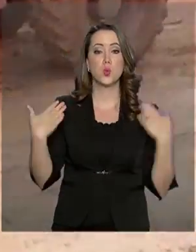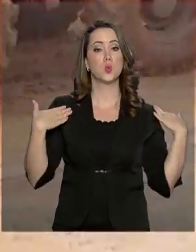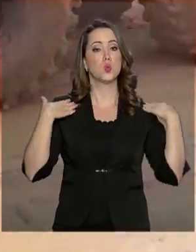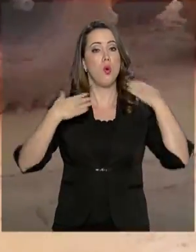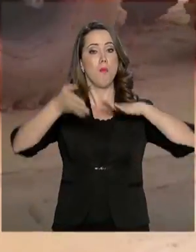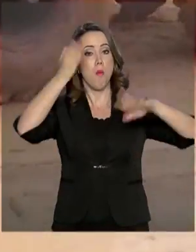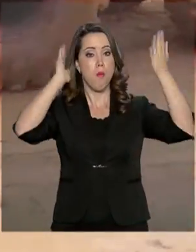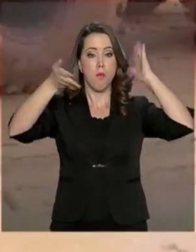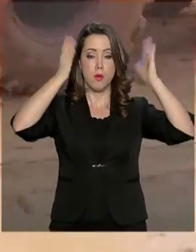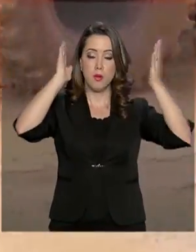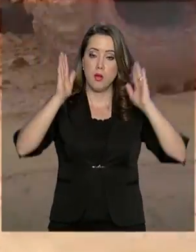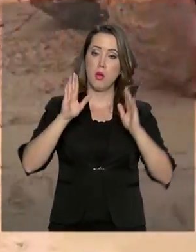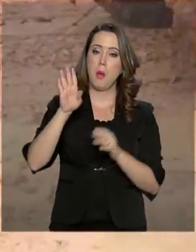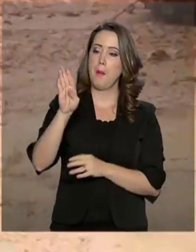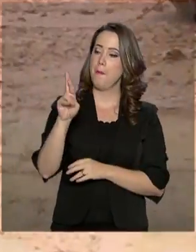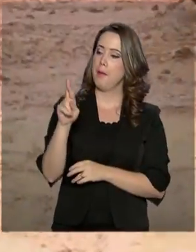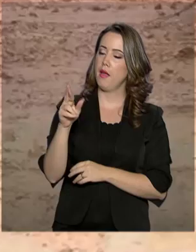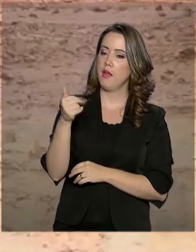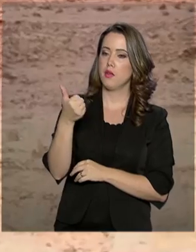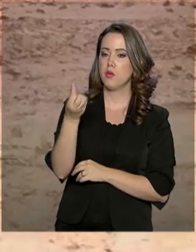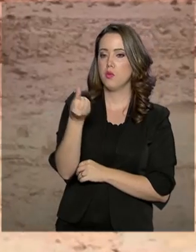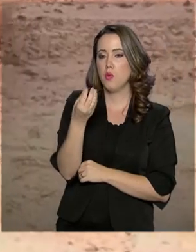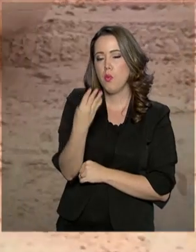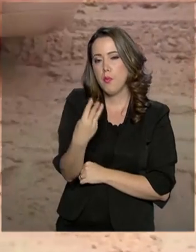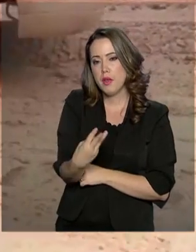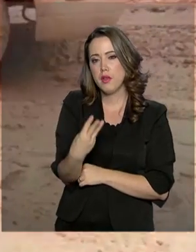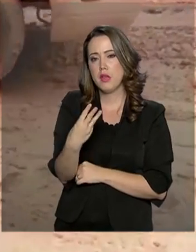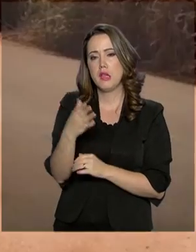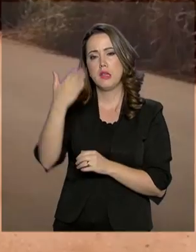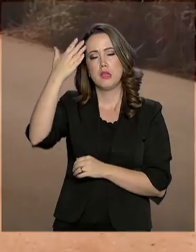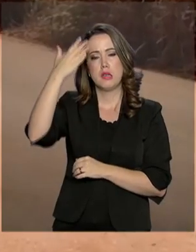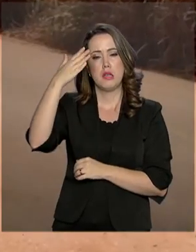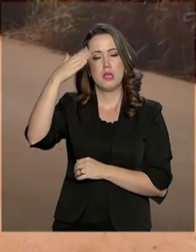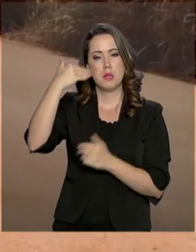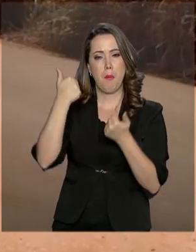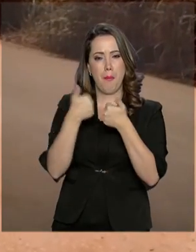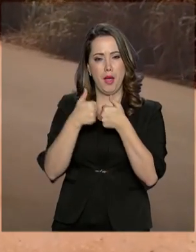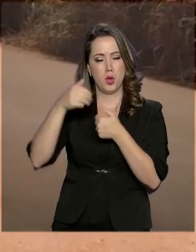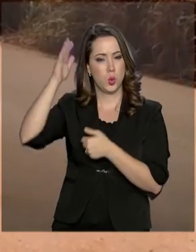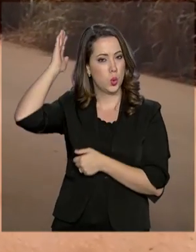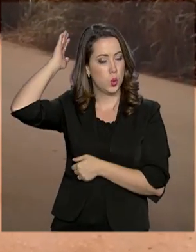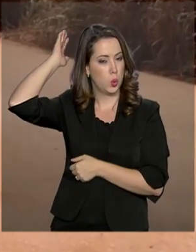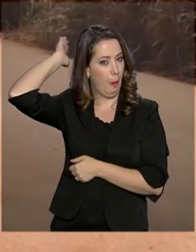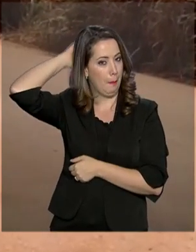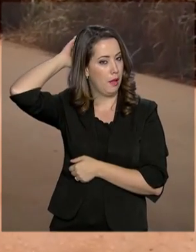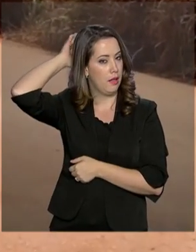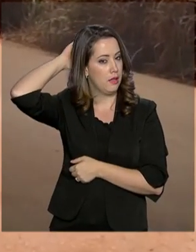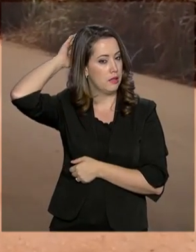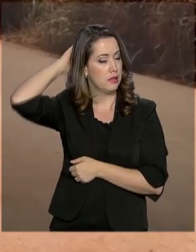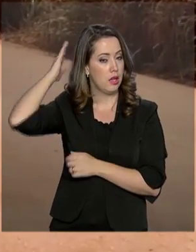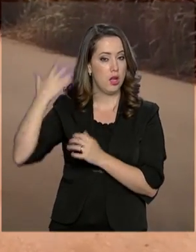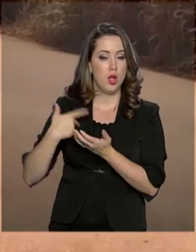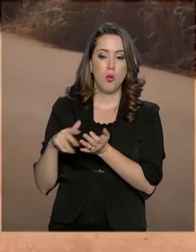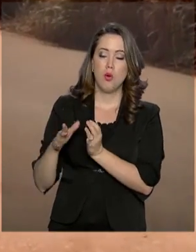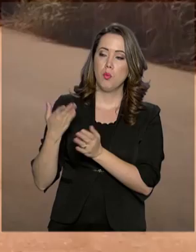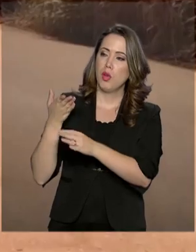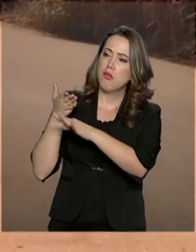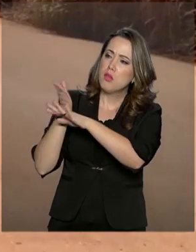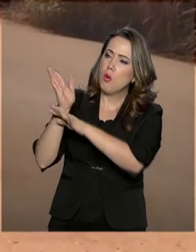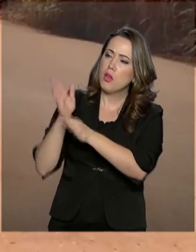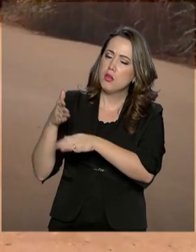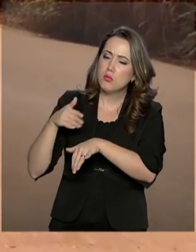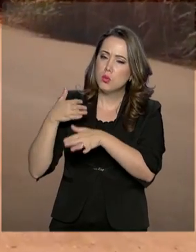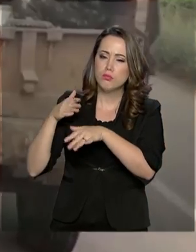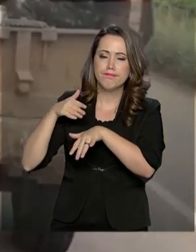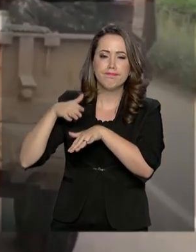-163, no trecho do Pará, em direção aos portos de Miritituba. Esses caminhoneiros